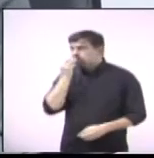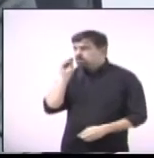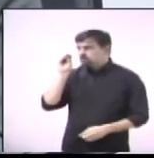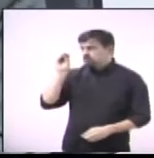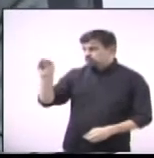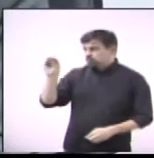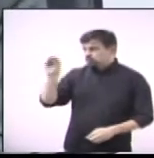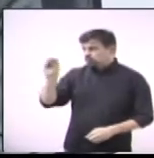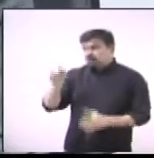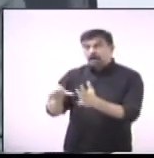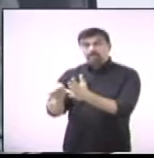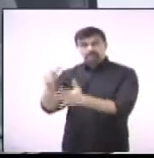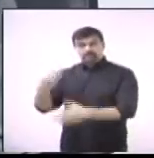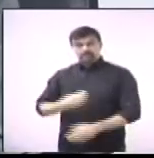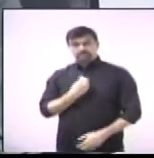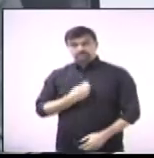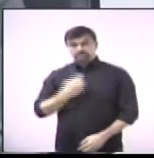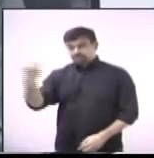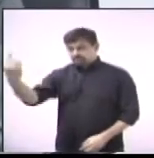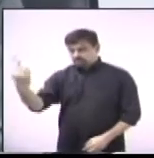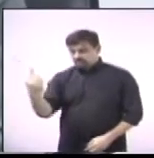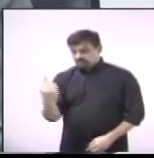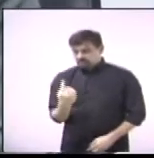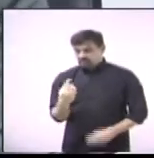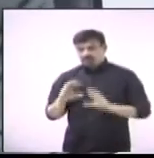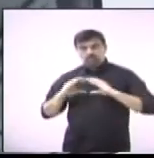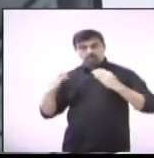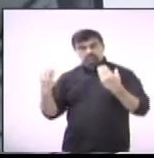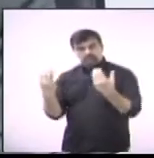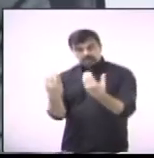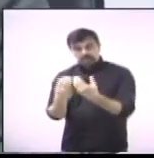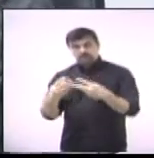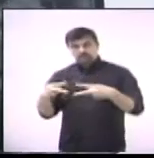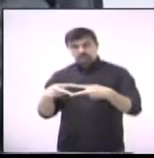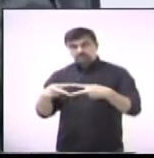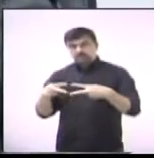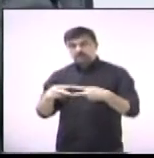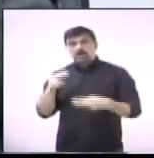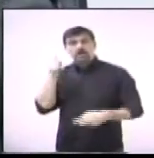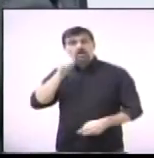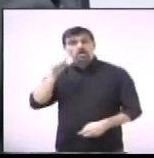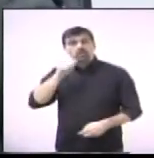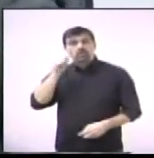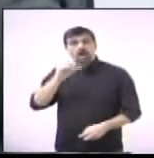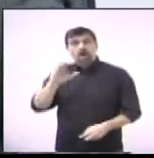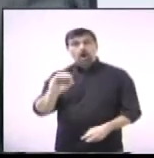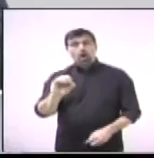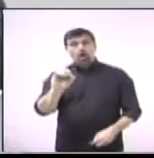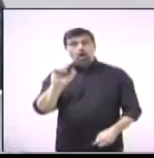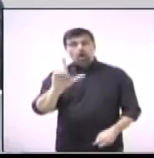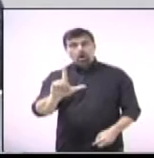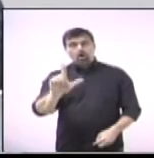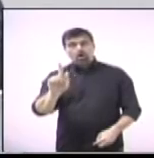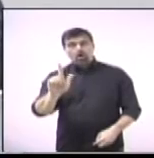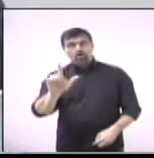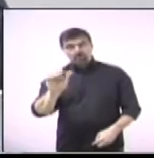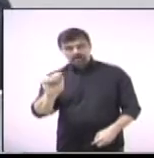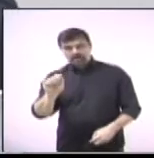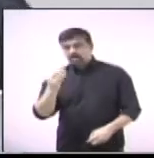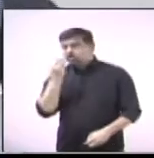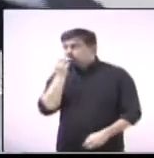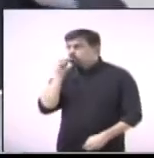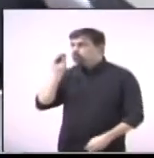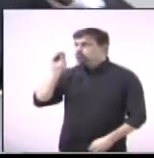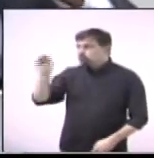aqui pelo plenário. Então, um beijão, dona Olga, ficar com Deus. Obrigado, senhor presidente, obrigado, companheiros, boa noite. Vereadora Ângela.